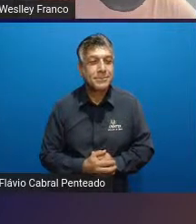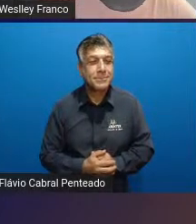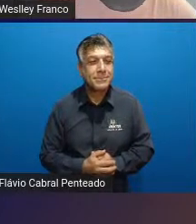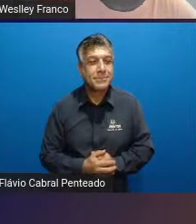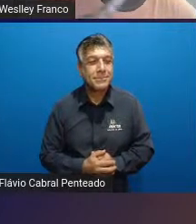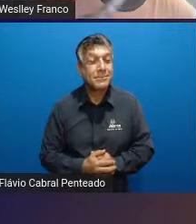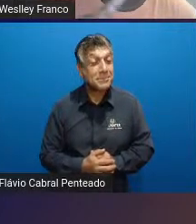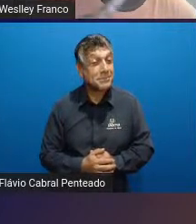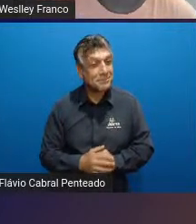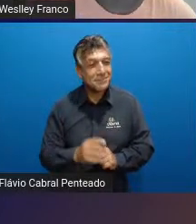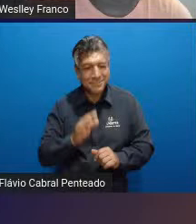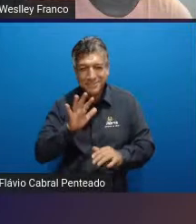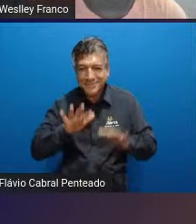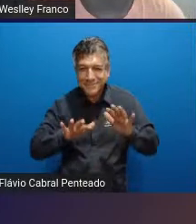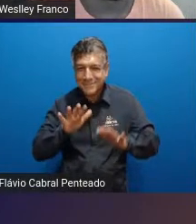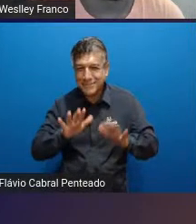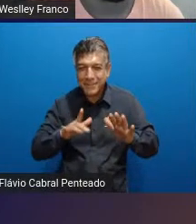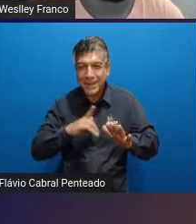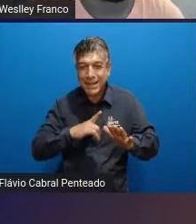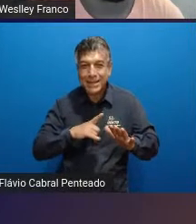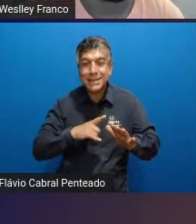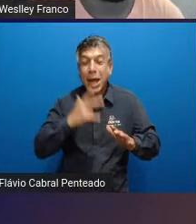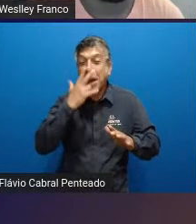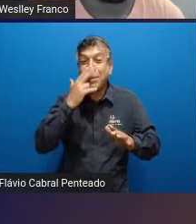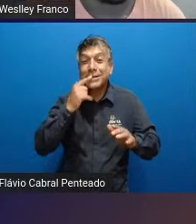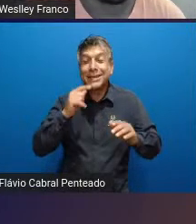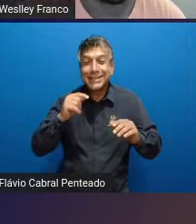mais ou menos ali como um para-brisa de um carro